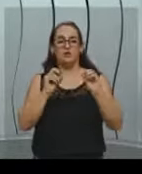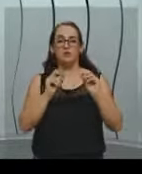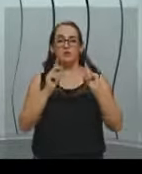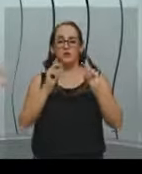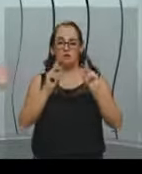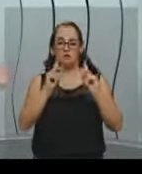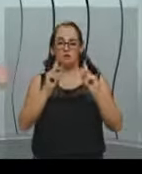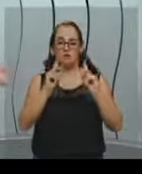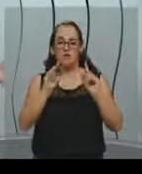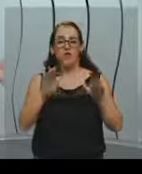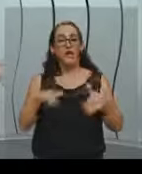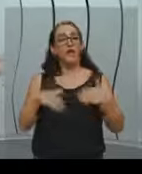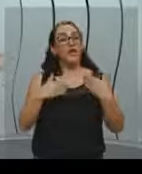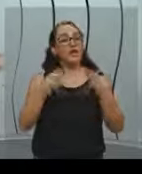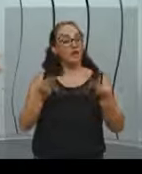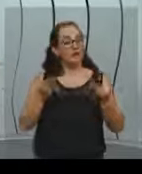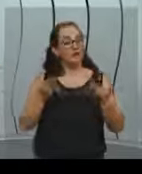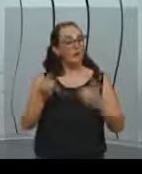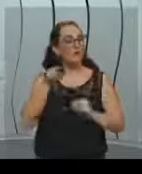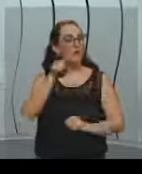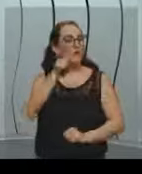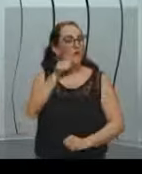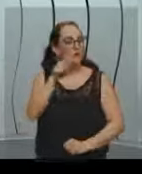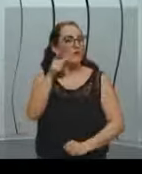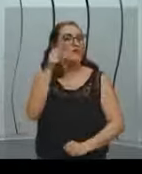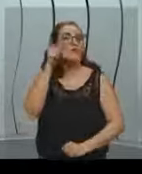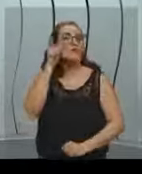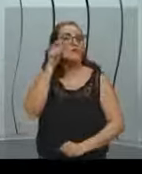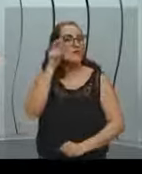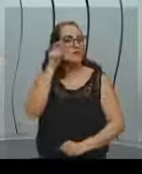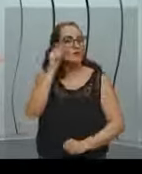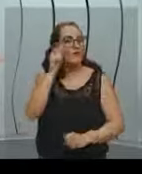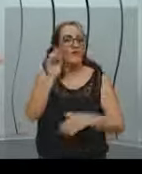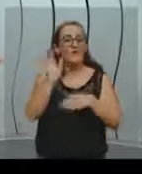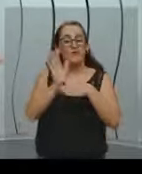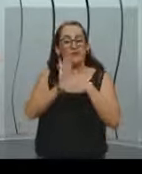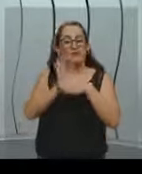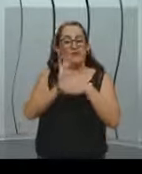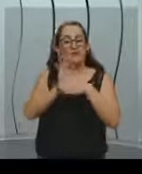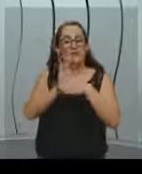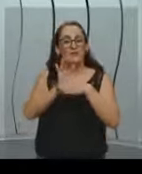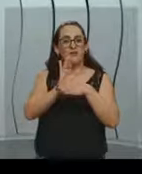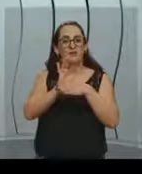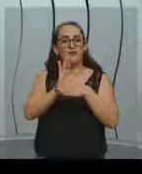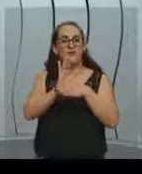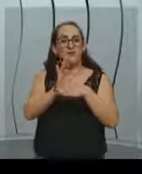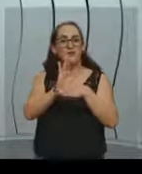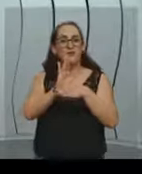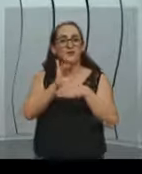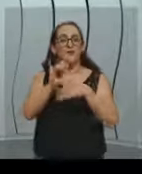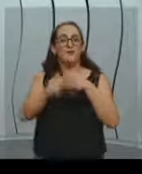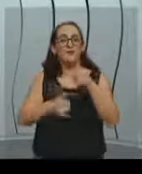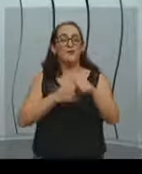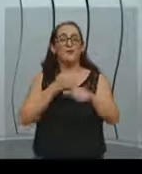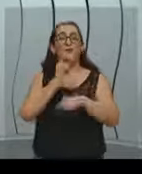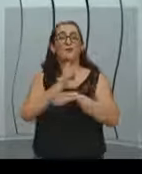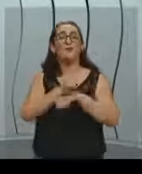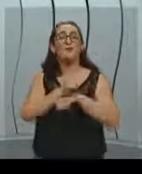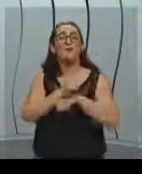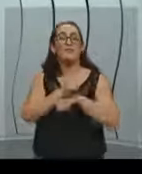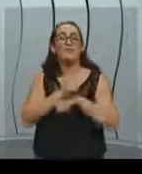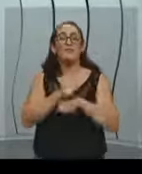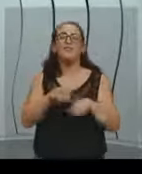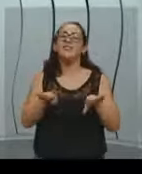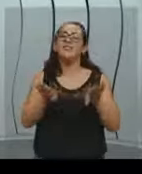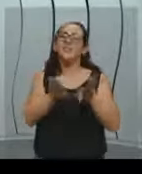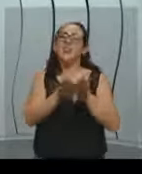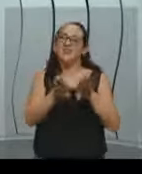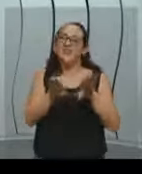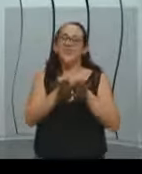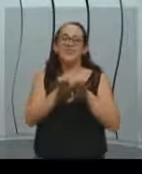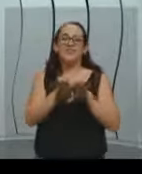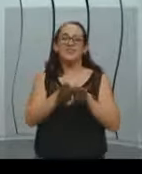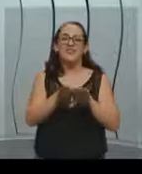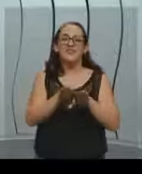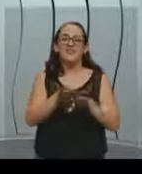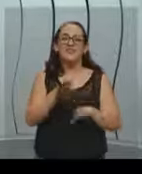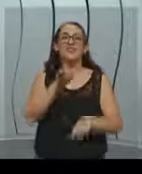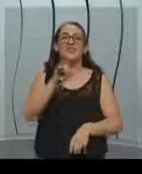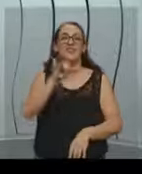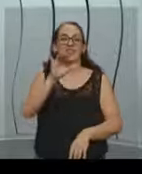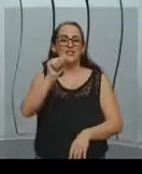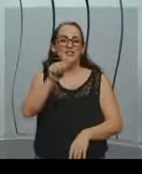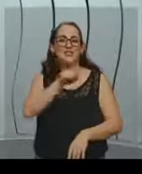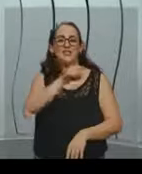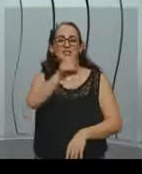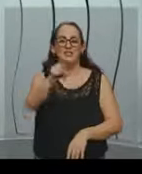Então, para quem está interessado aí em fazer vídeos do YouTube, também ficou uma dica para vocês de alguns